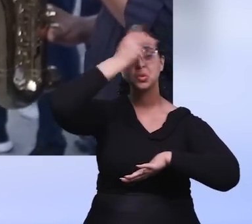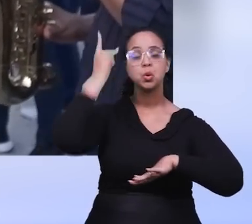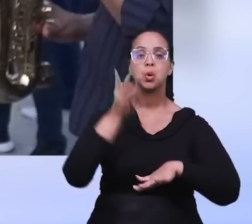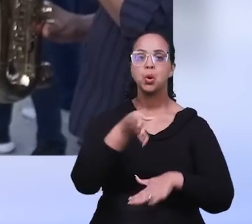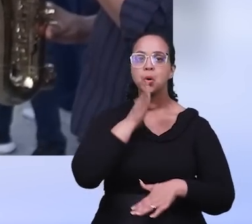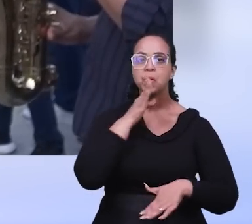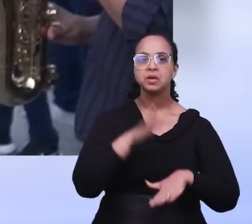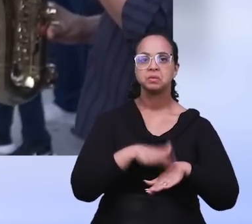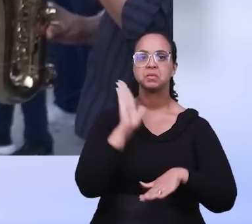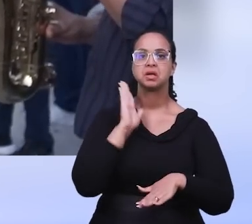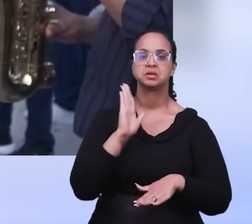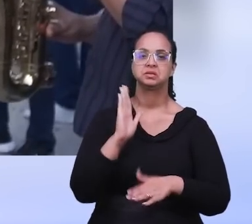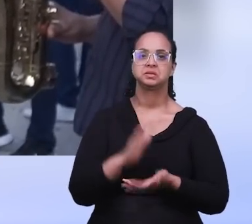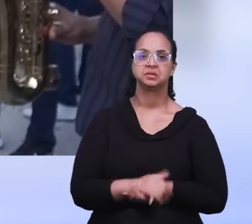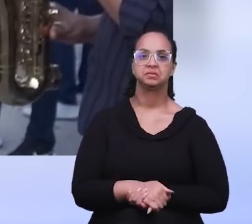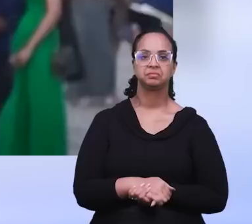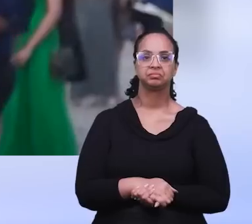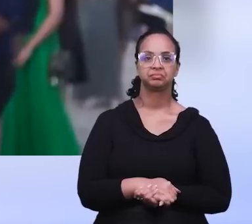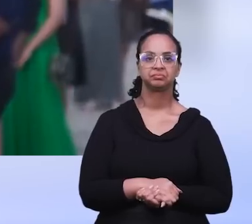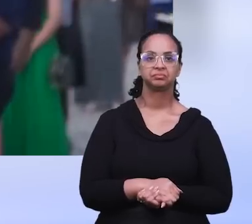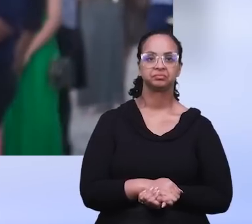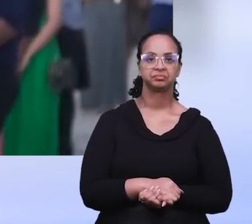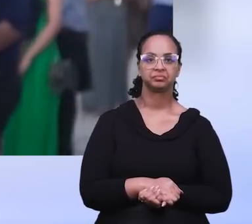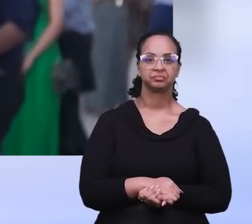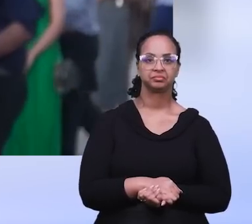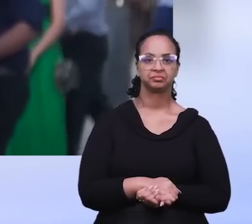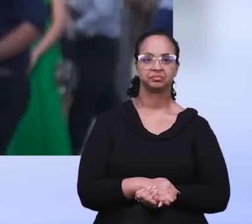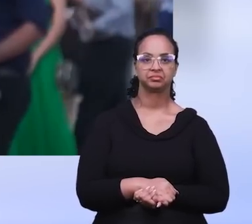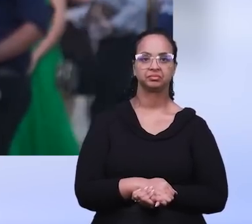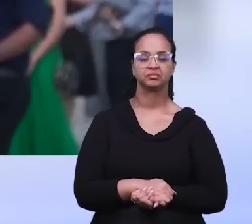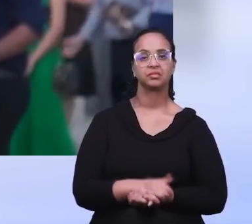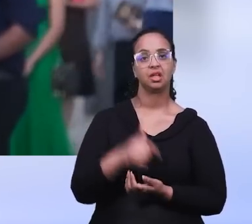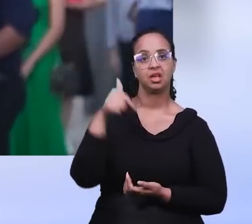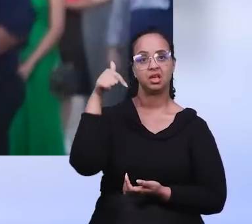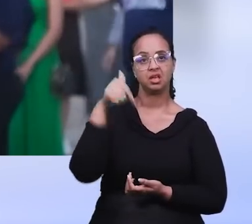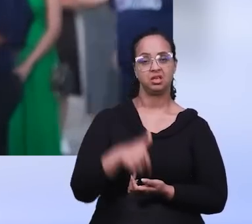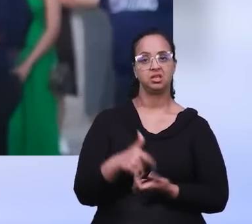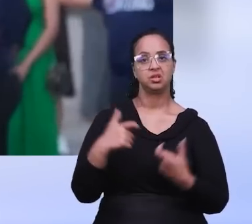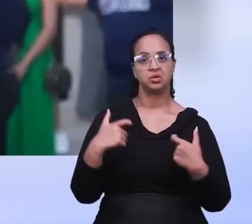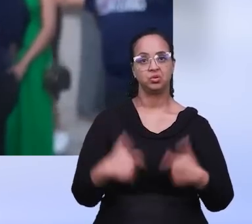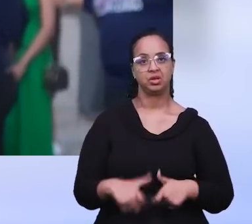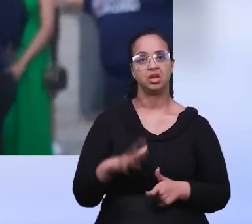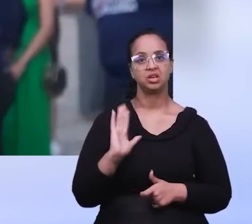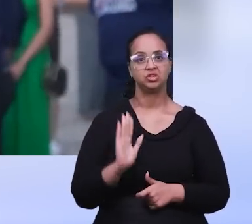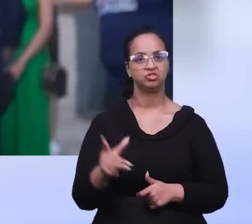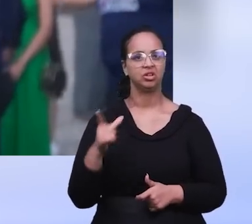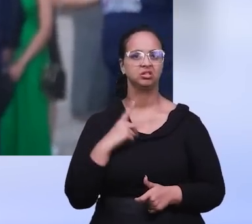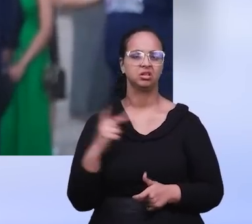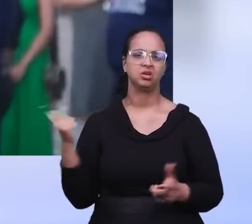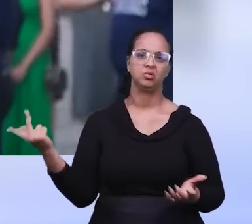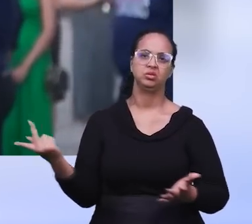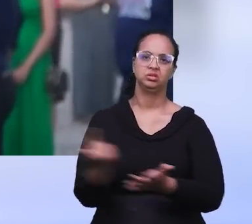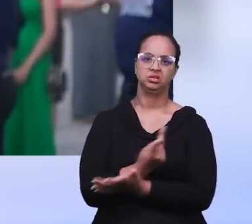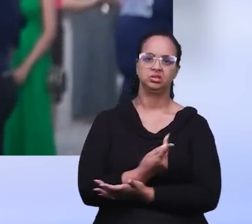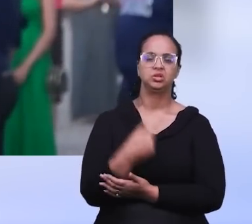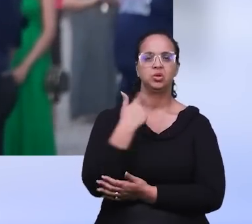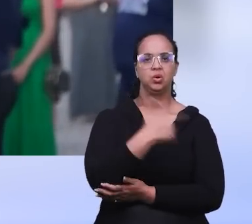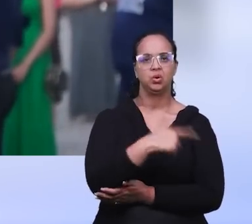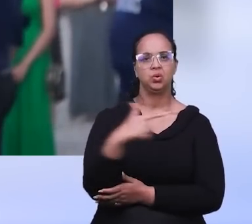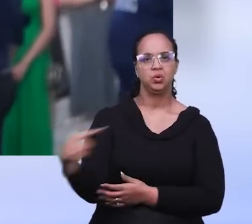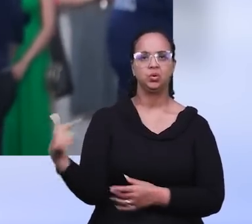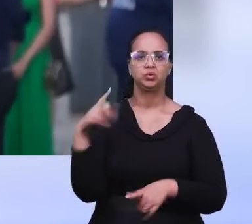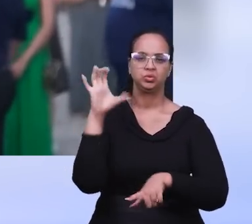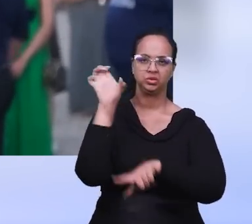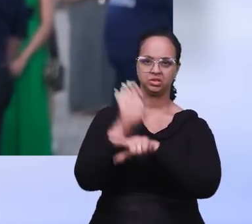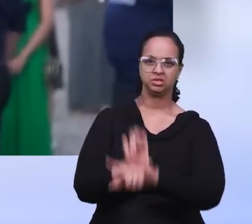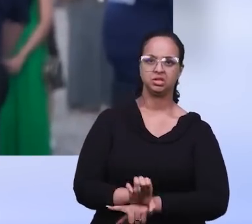pessoas pudessem conhecer a Palavra de Deus. Um grande marco aqui na nossa região, porque já vem acontecendo em